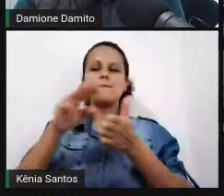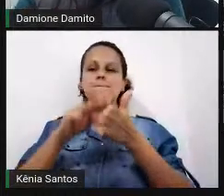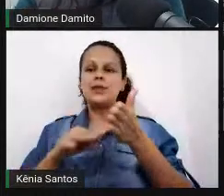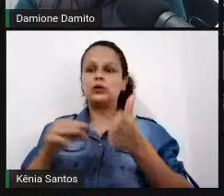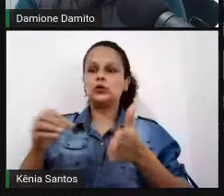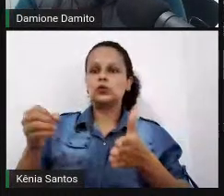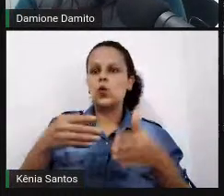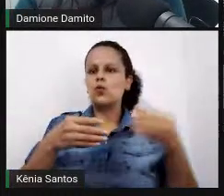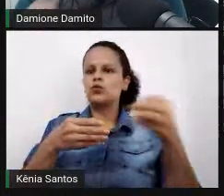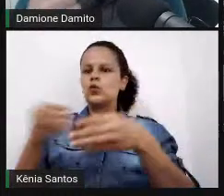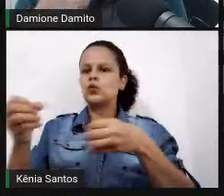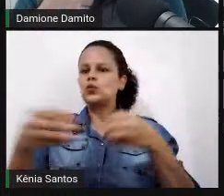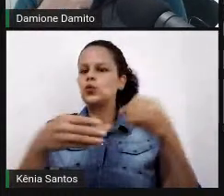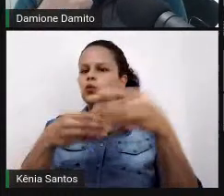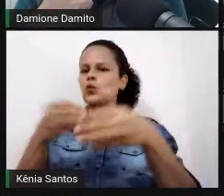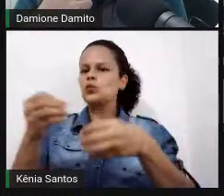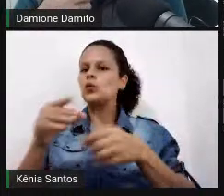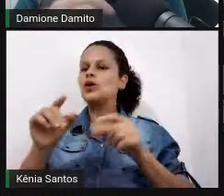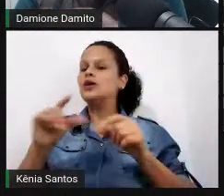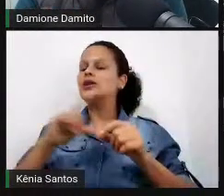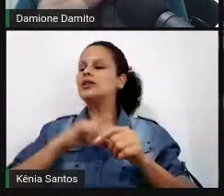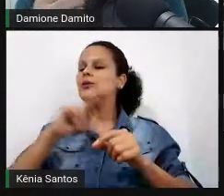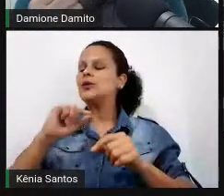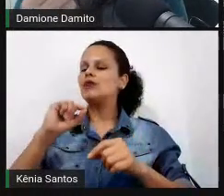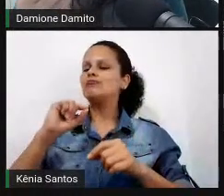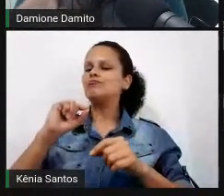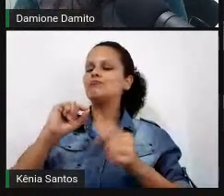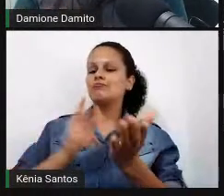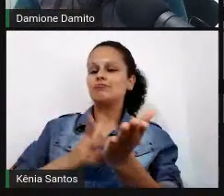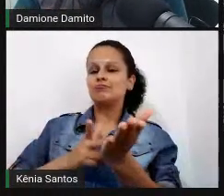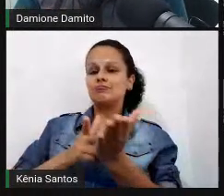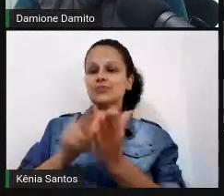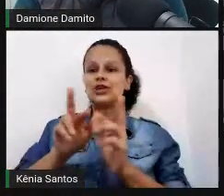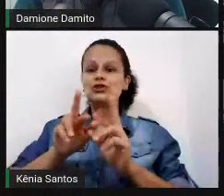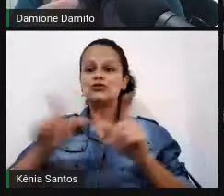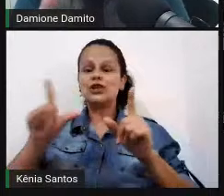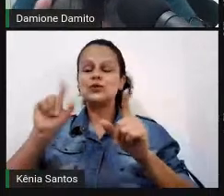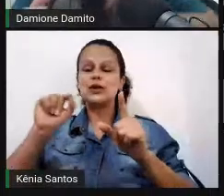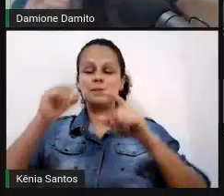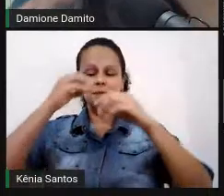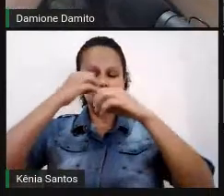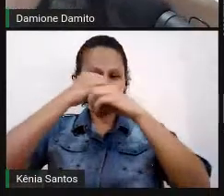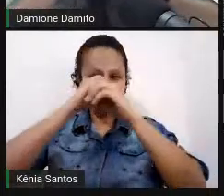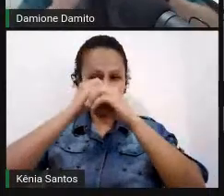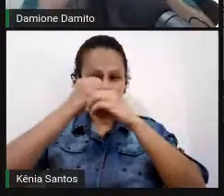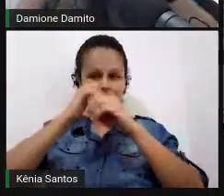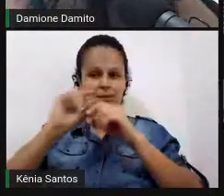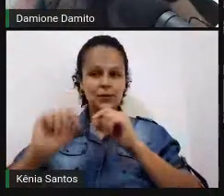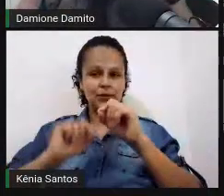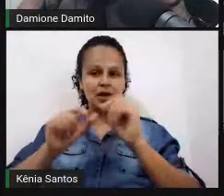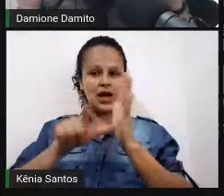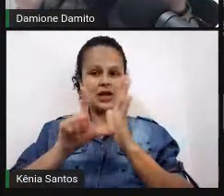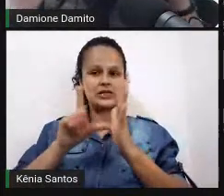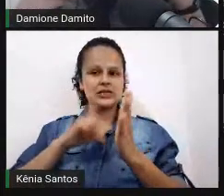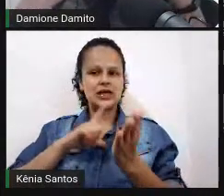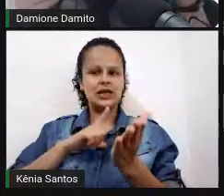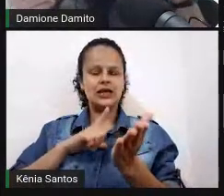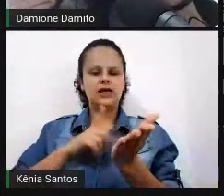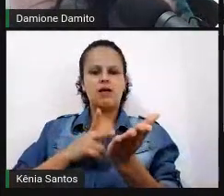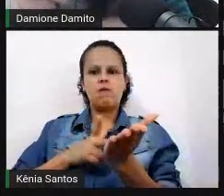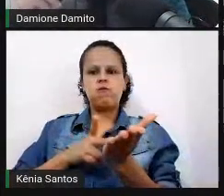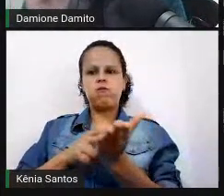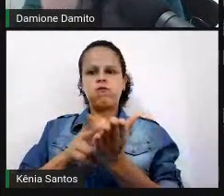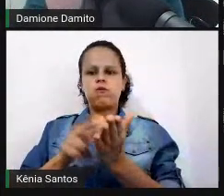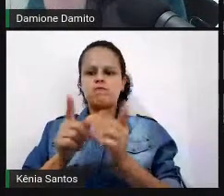videolaparoscopia e, através da videolaparoscopia, antes daquela incisão, aquele corte que era enorme, era